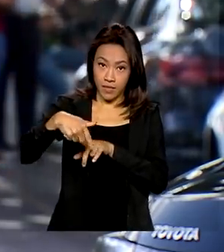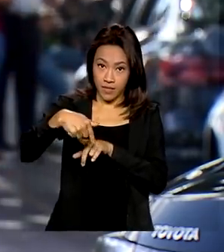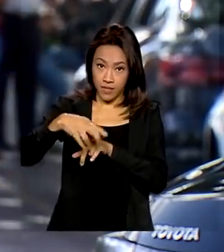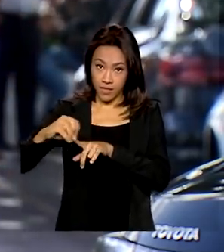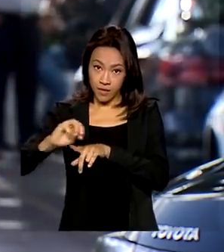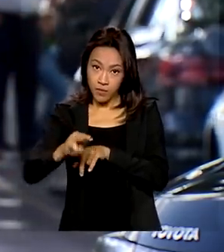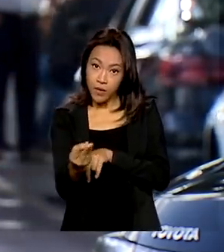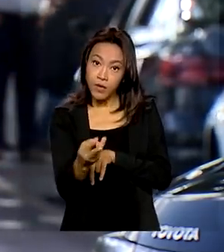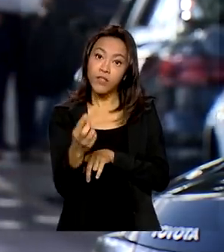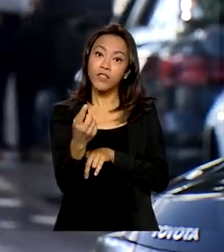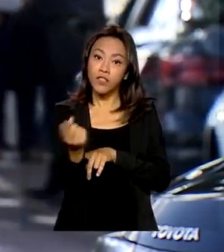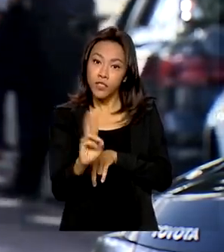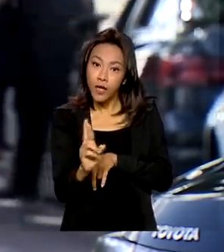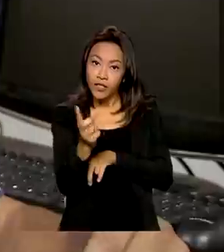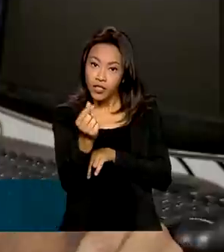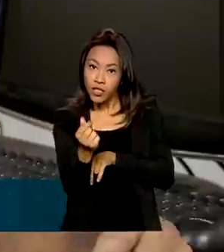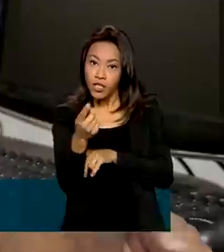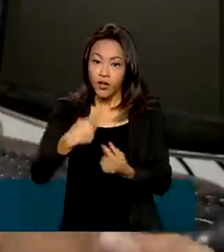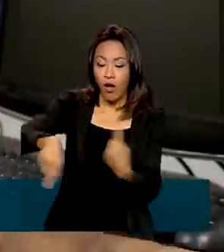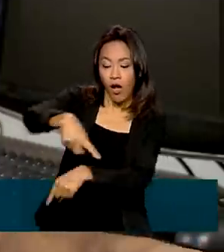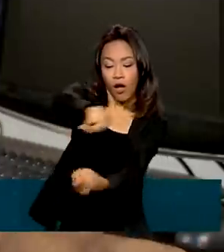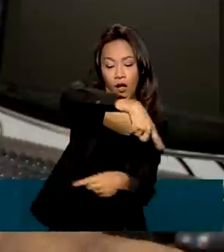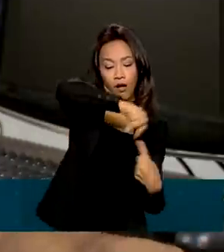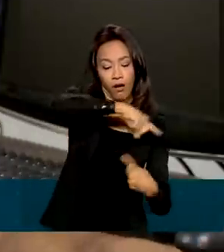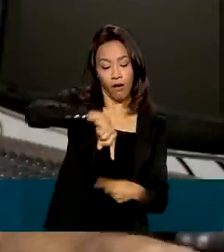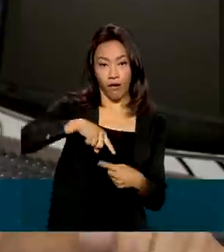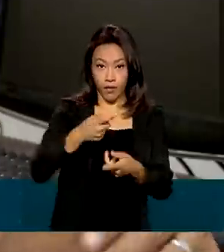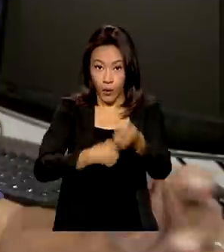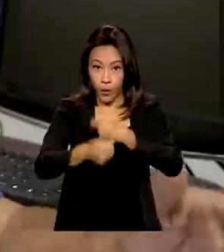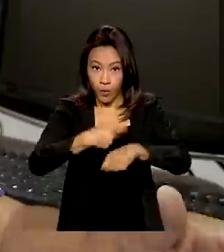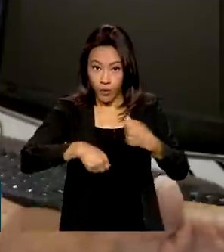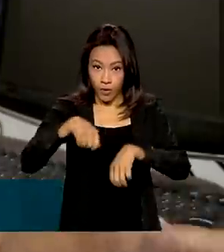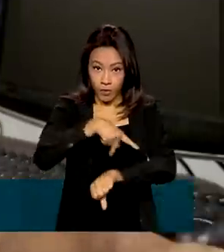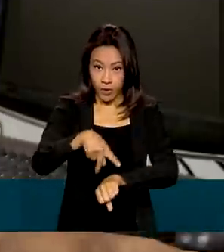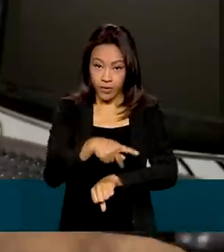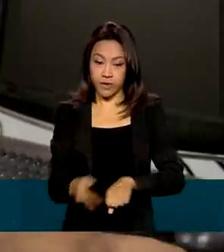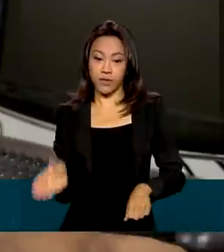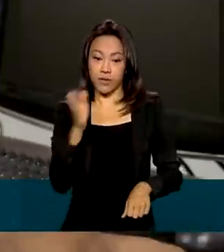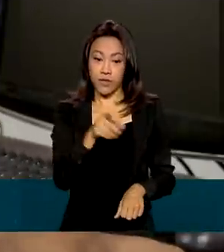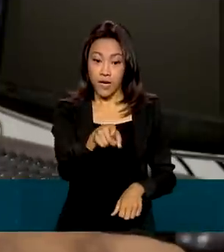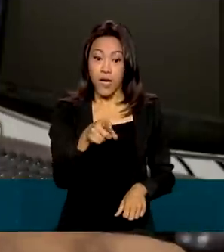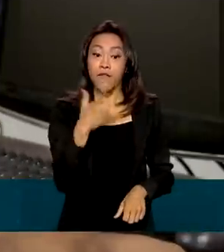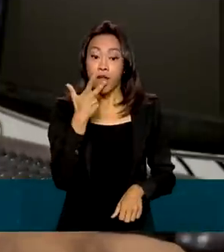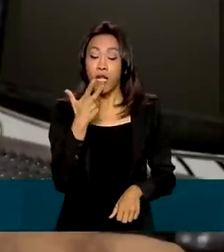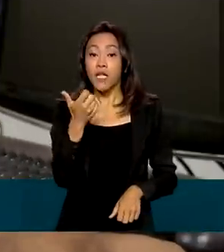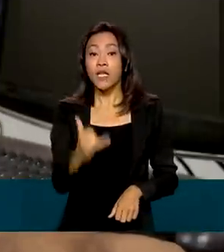na economia do país. A maioria deles aqui vem passando necessidade, né?